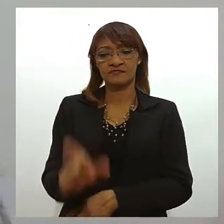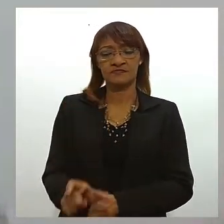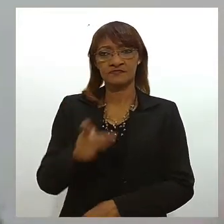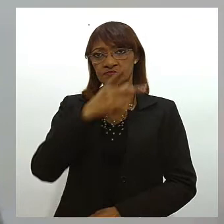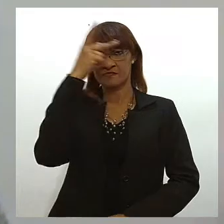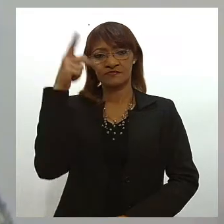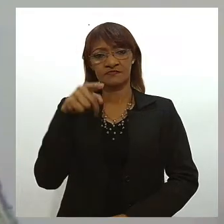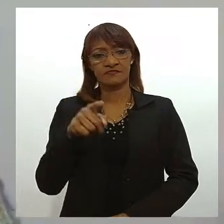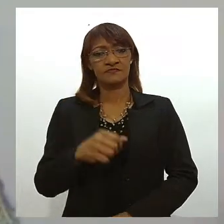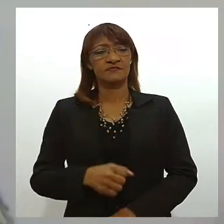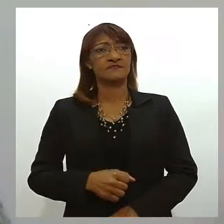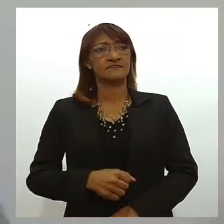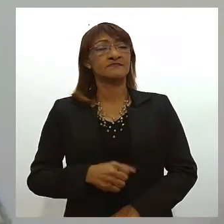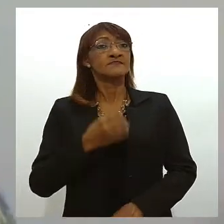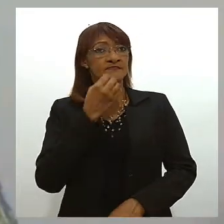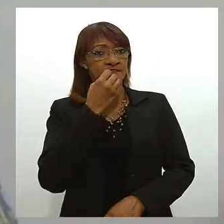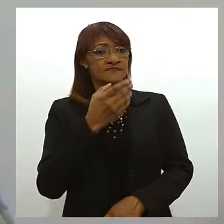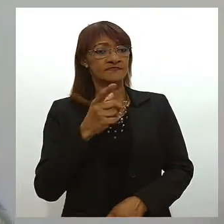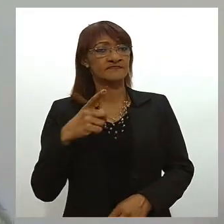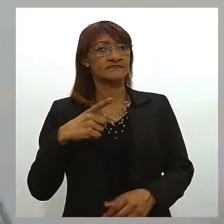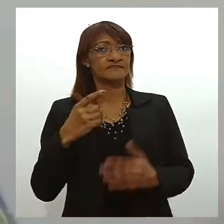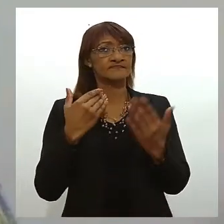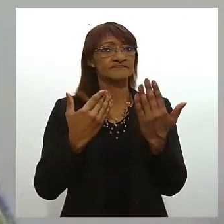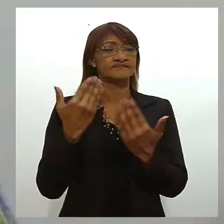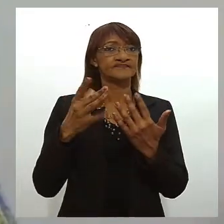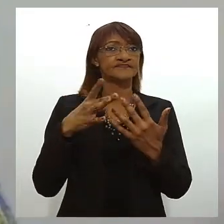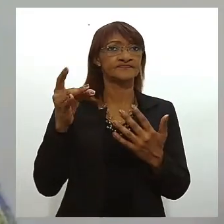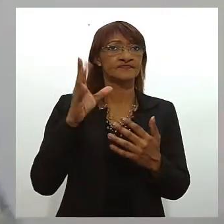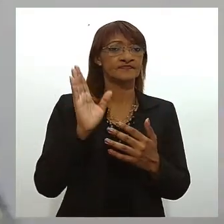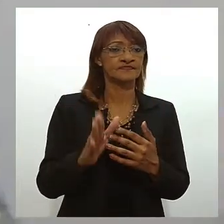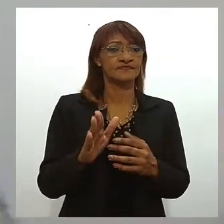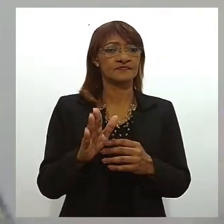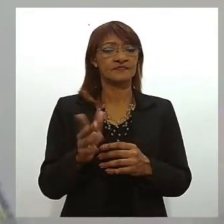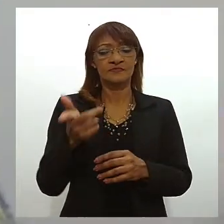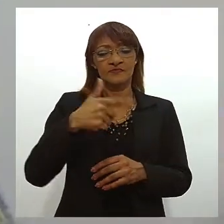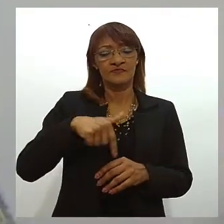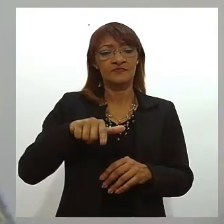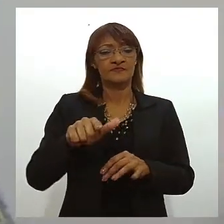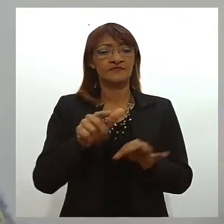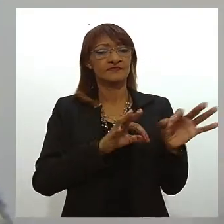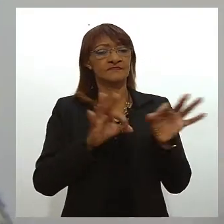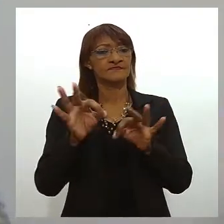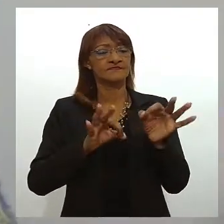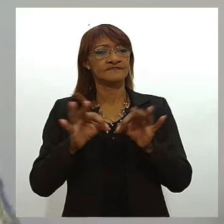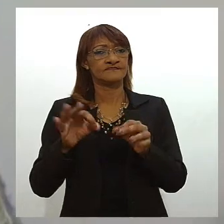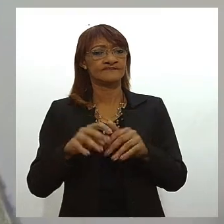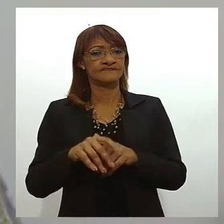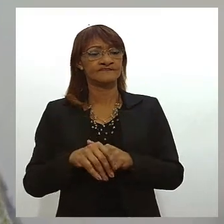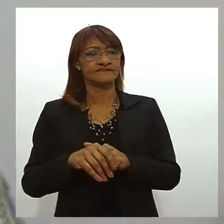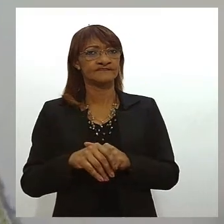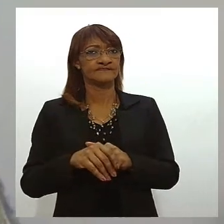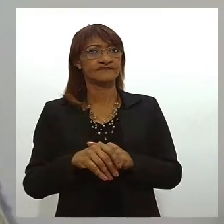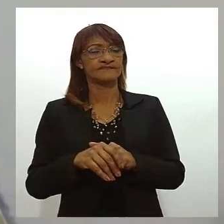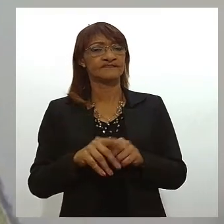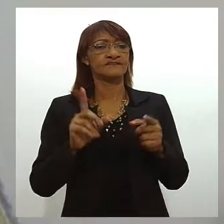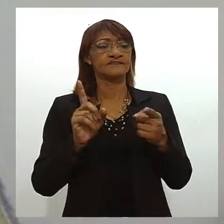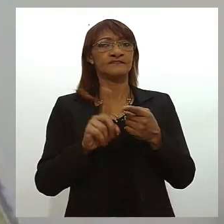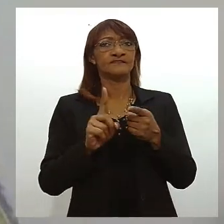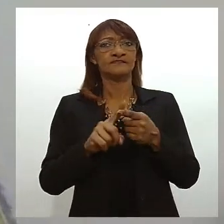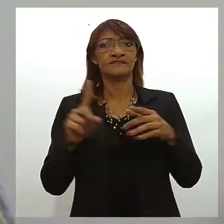participar desse processo de reformulação, reestruturação, mais uma vez, e de agregação de